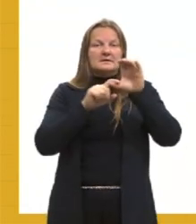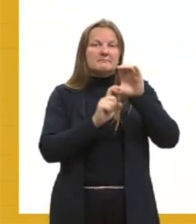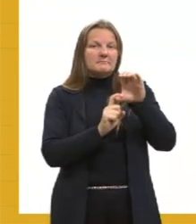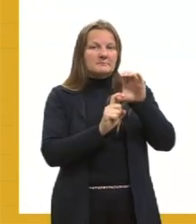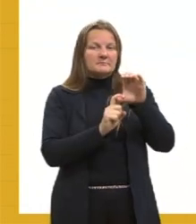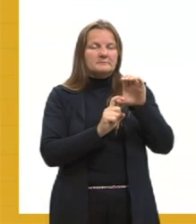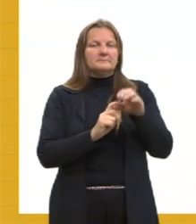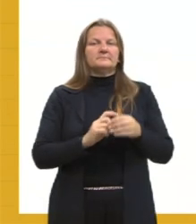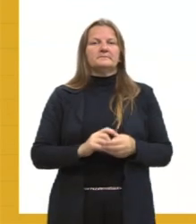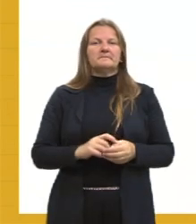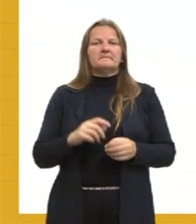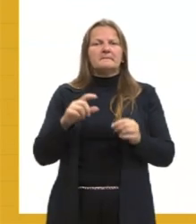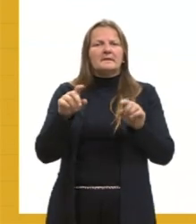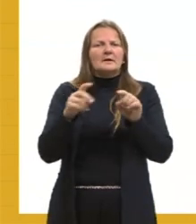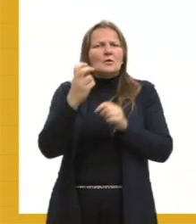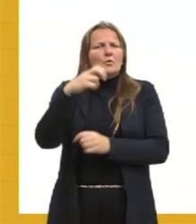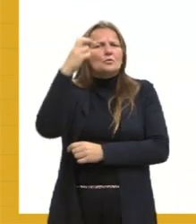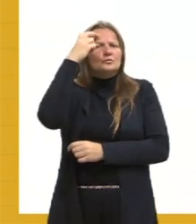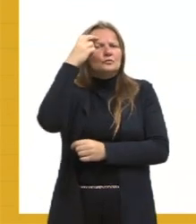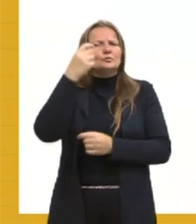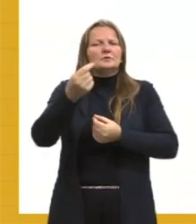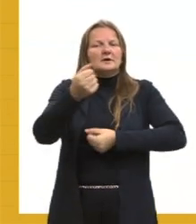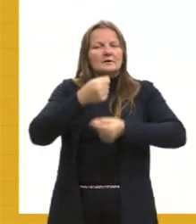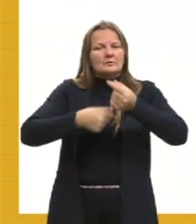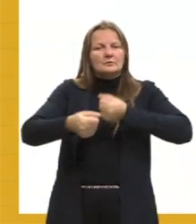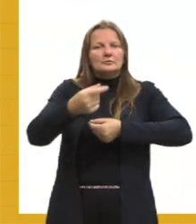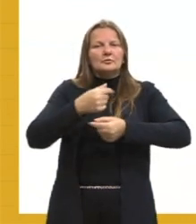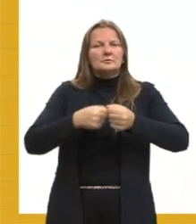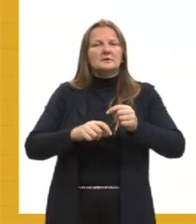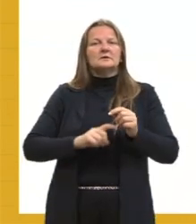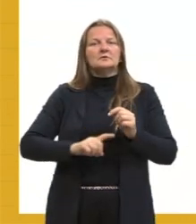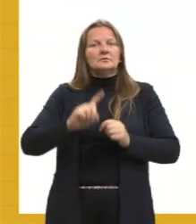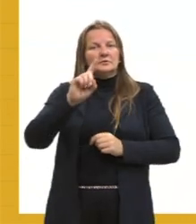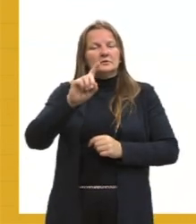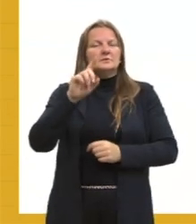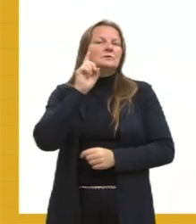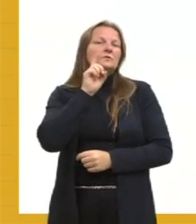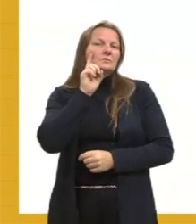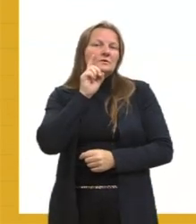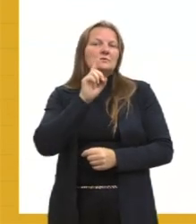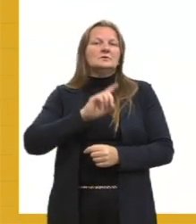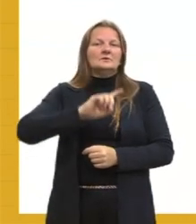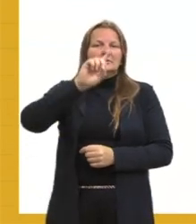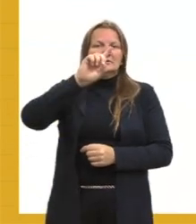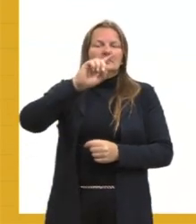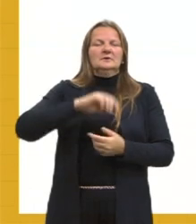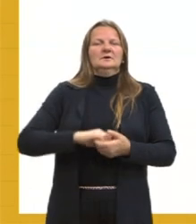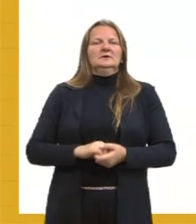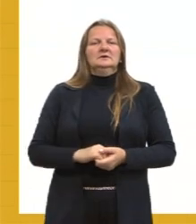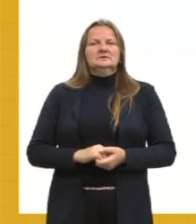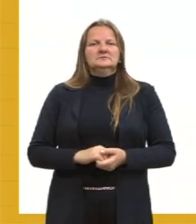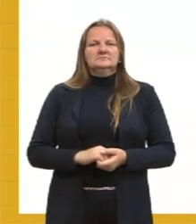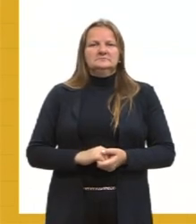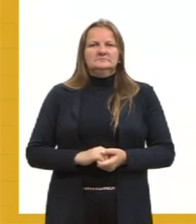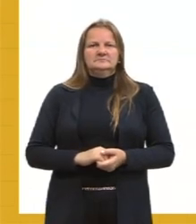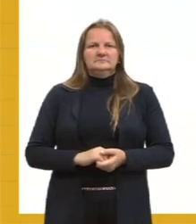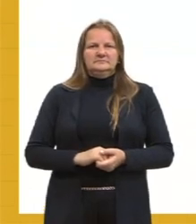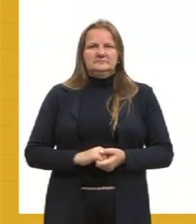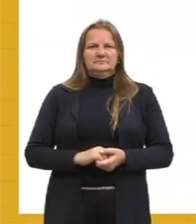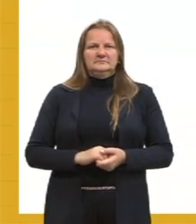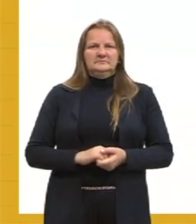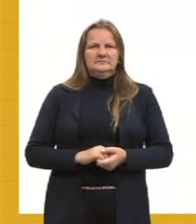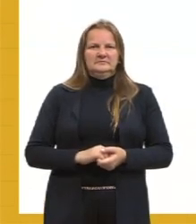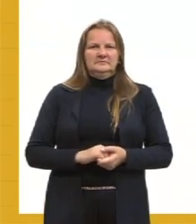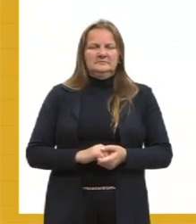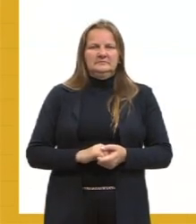de forma cultural e econômica do país, dos Estados Unidos, da Norte